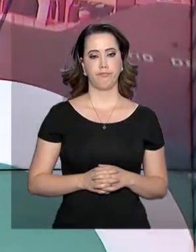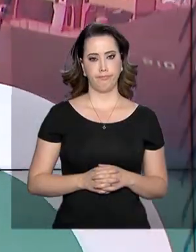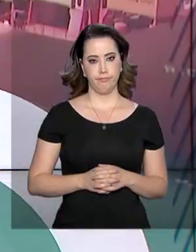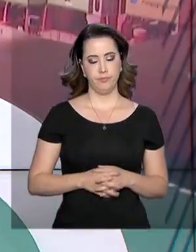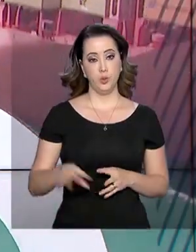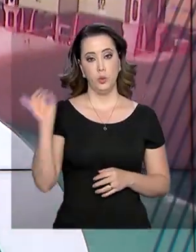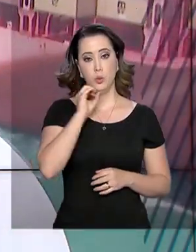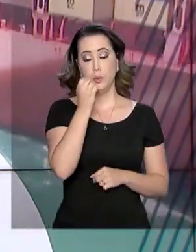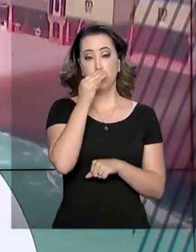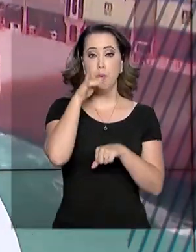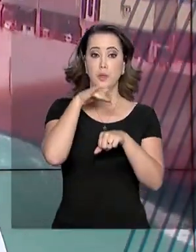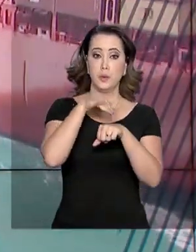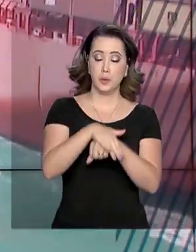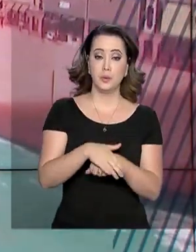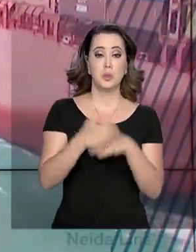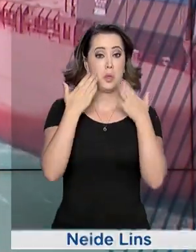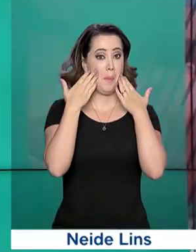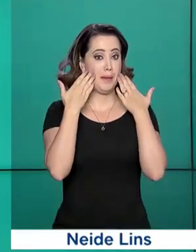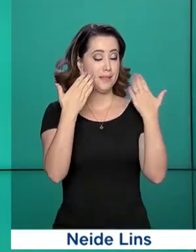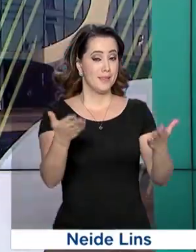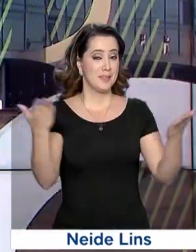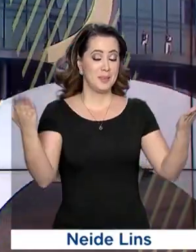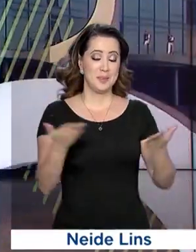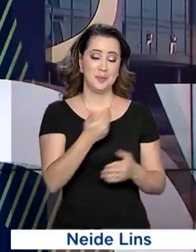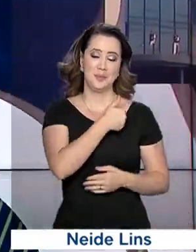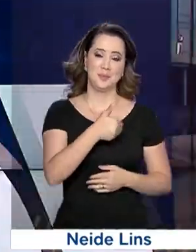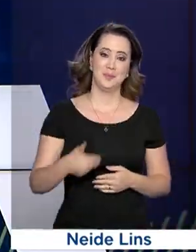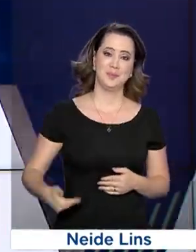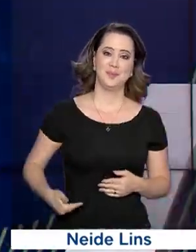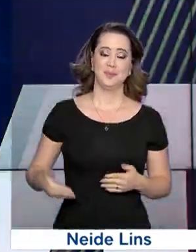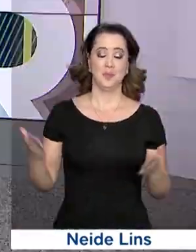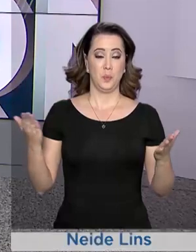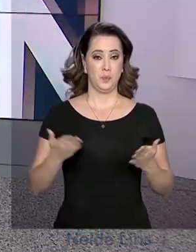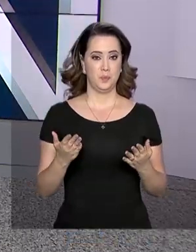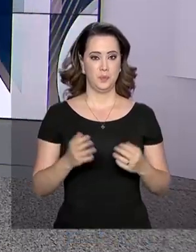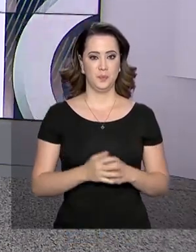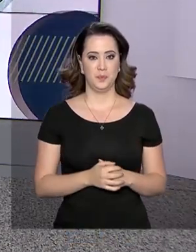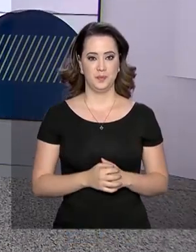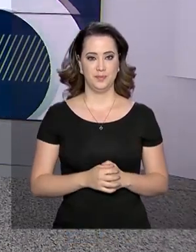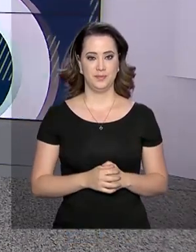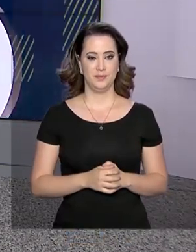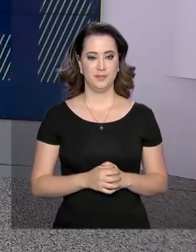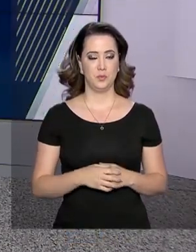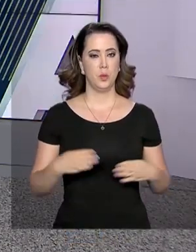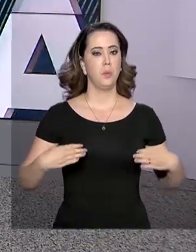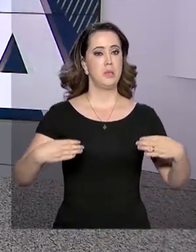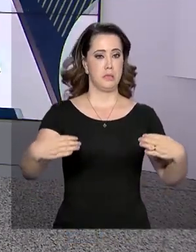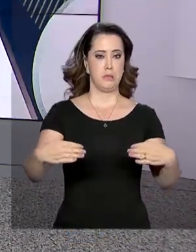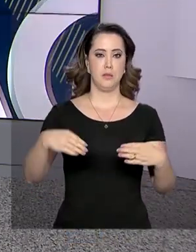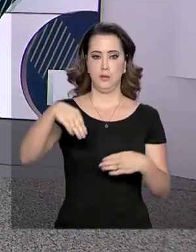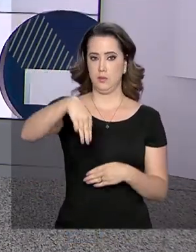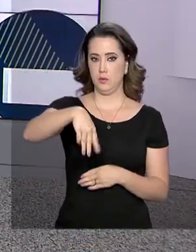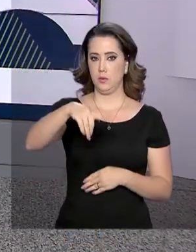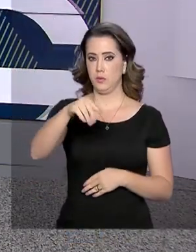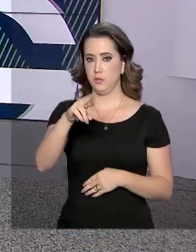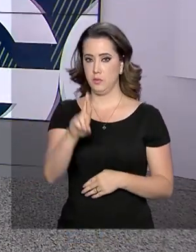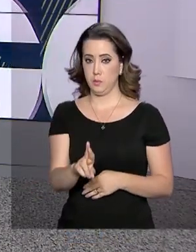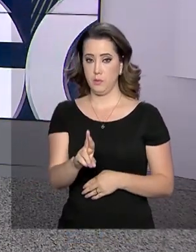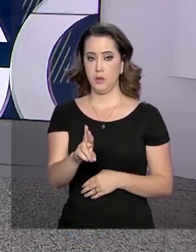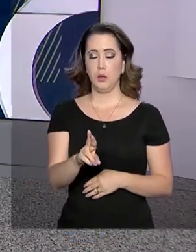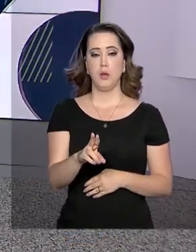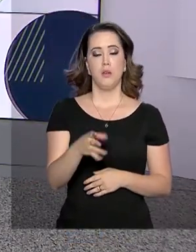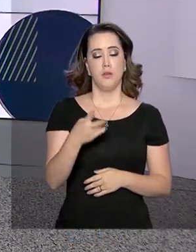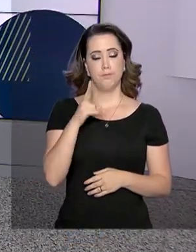Olá, boa noite. Estamos de volta com mais uma edição do Governo Agora. O Ministério do Desenvolvimento Regional